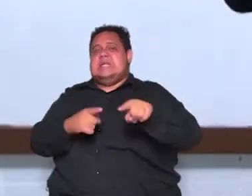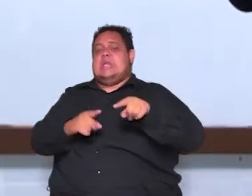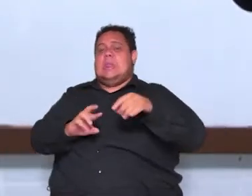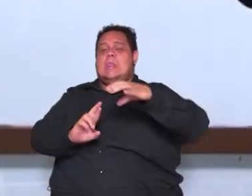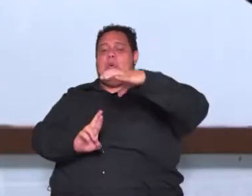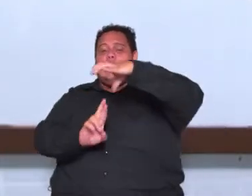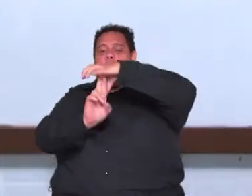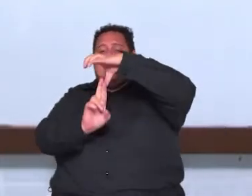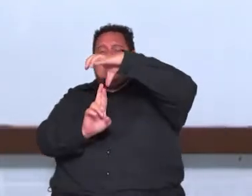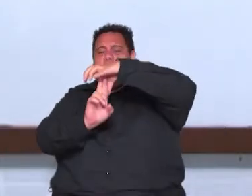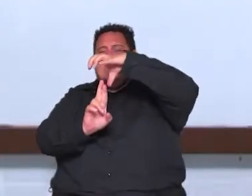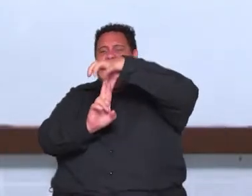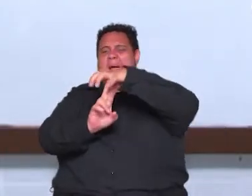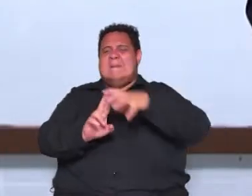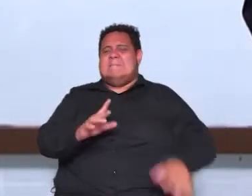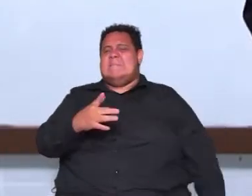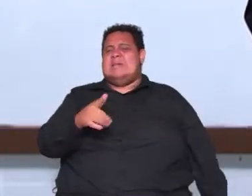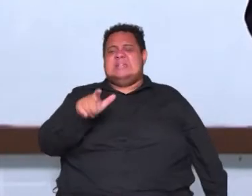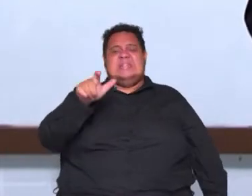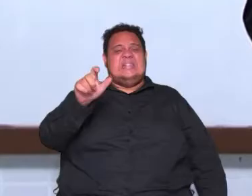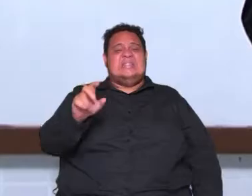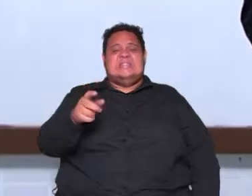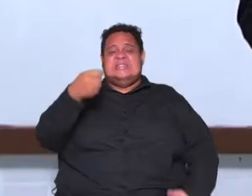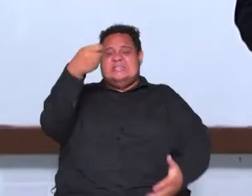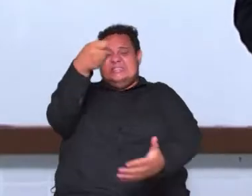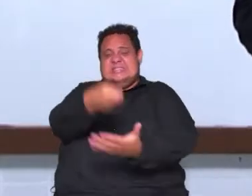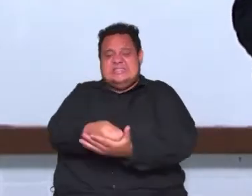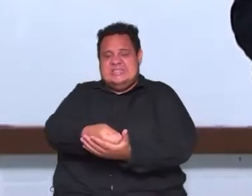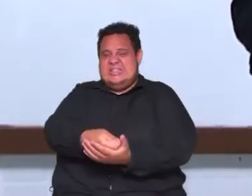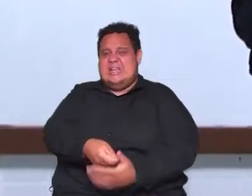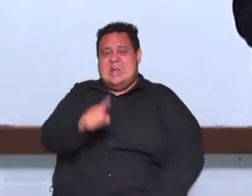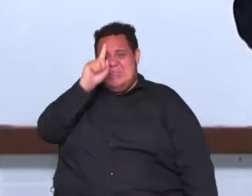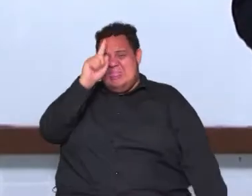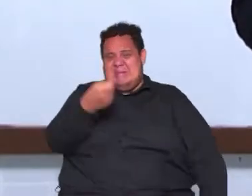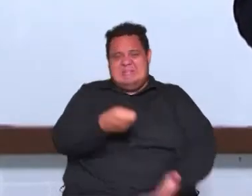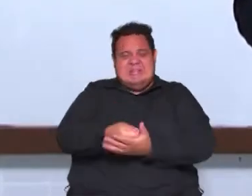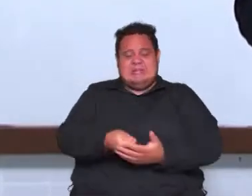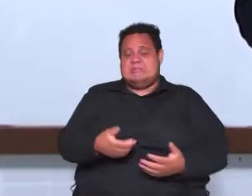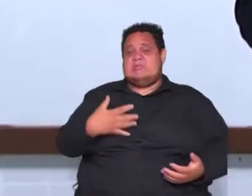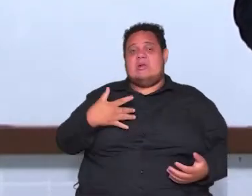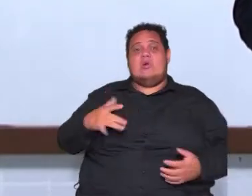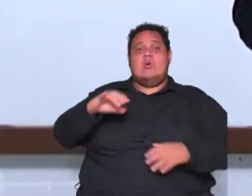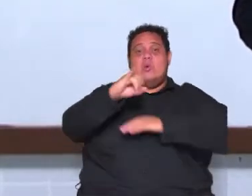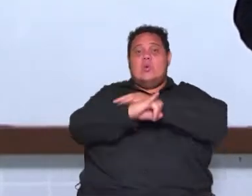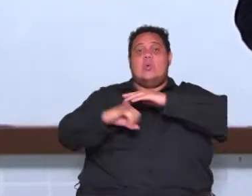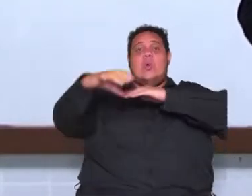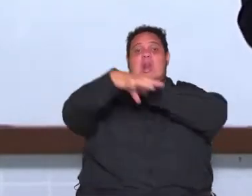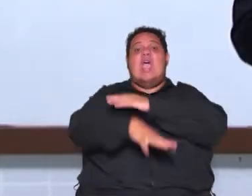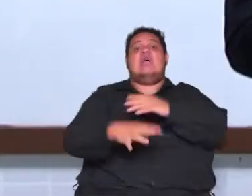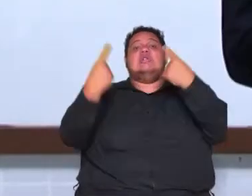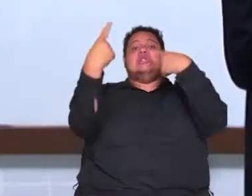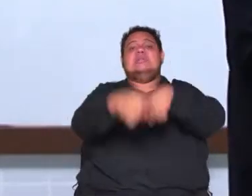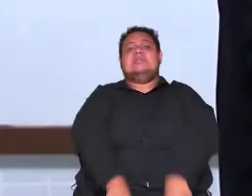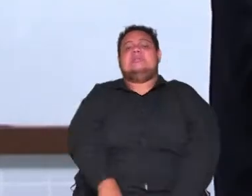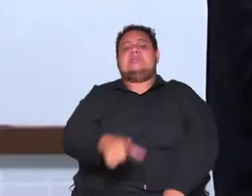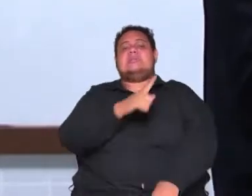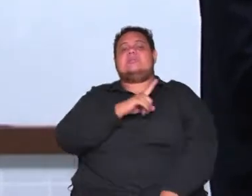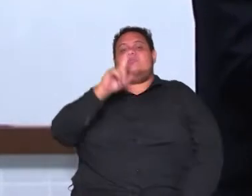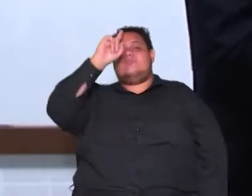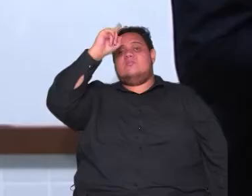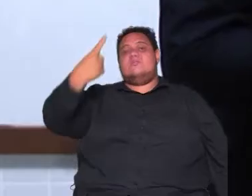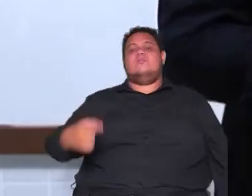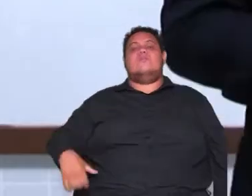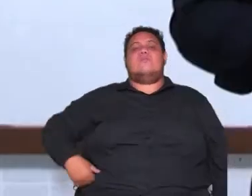reis que eram extremamente cruéis os filócio iluministas combatiam essa ideia então anti